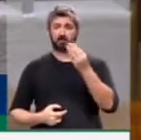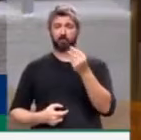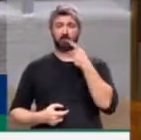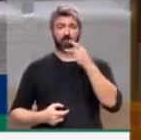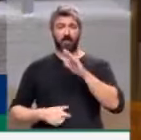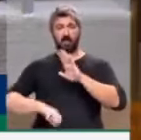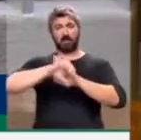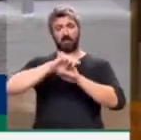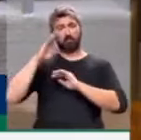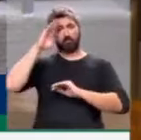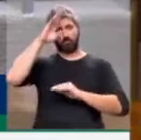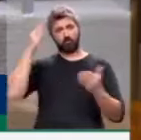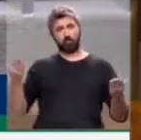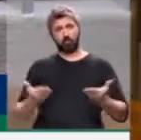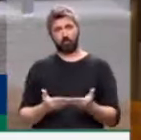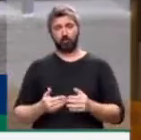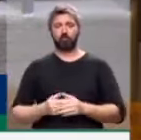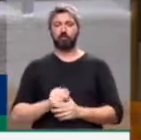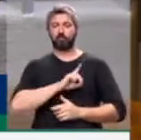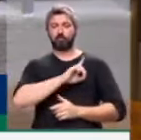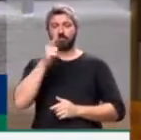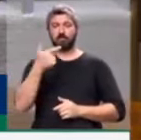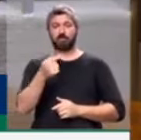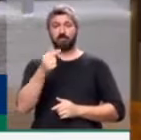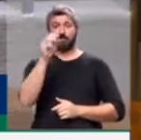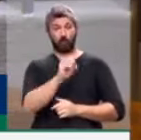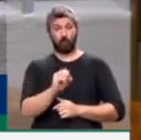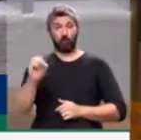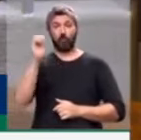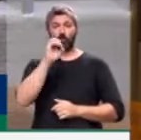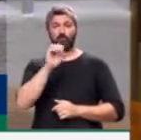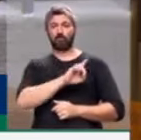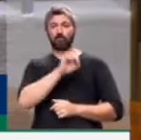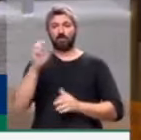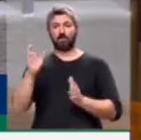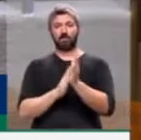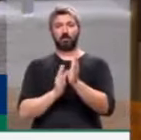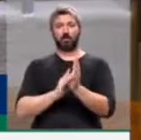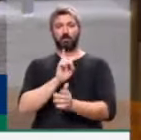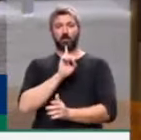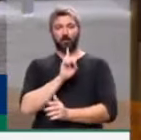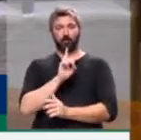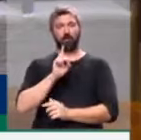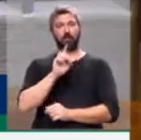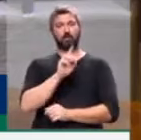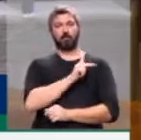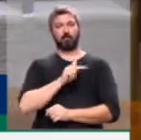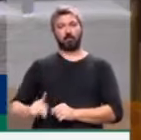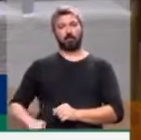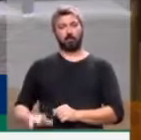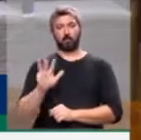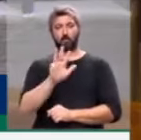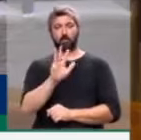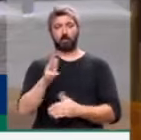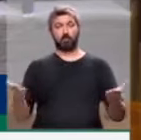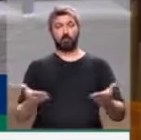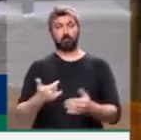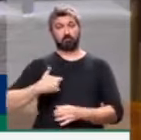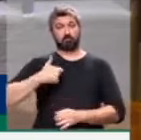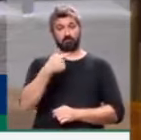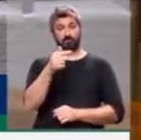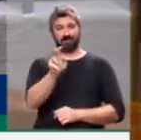crimes do Bolsonaro no dia de hoje. Hoje é dia 27 de outubro. É dia do aniversário do presidente Lula. Lula faz 75